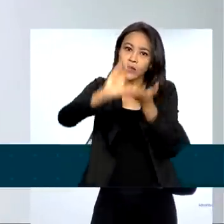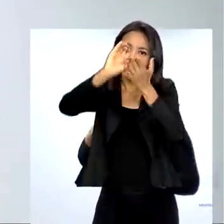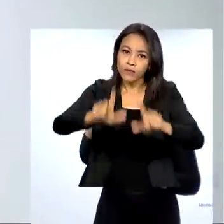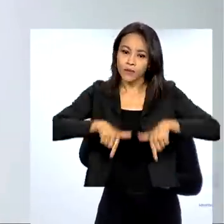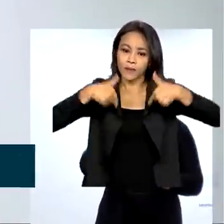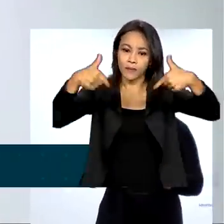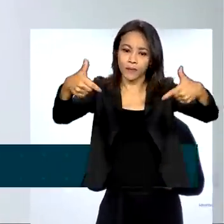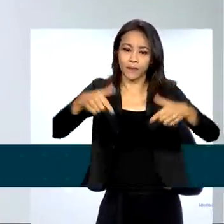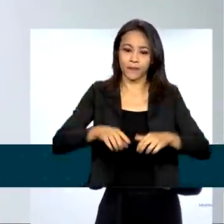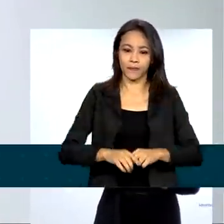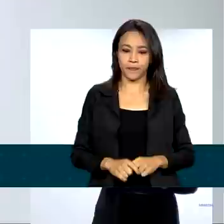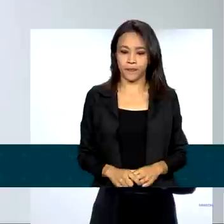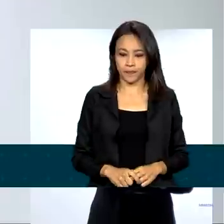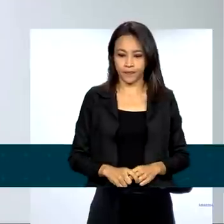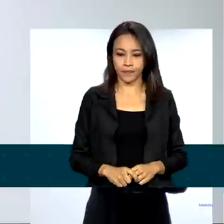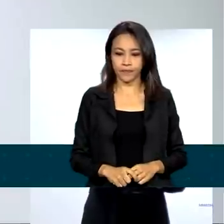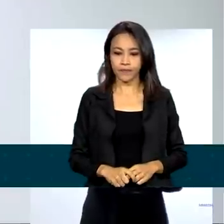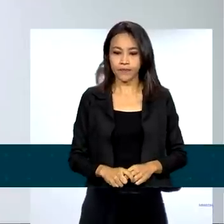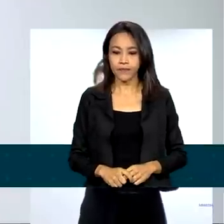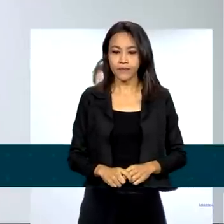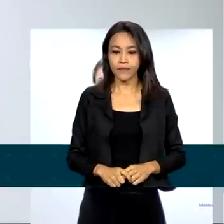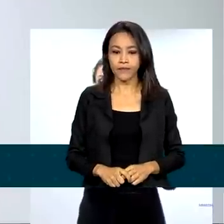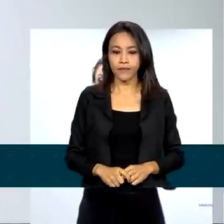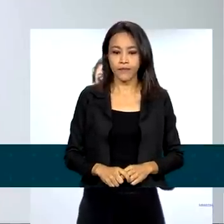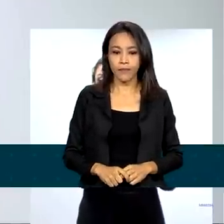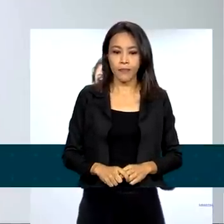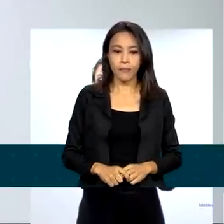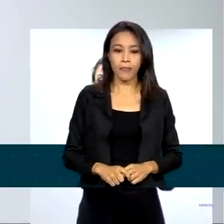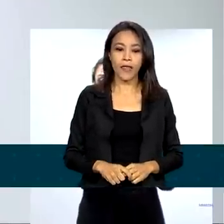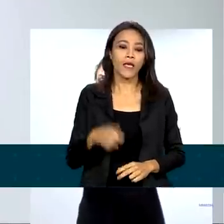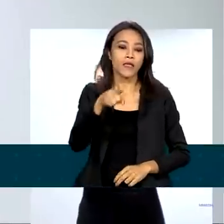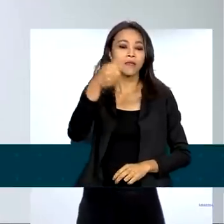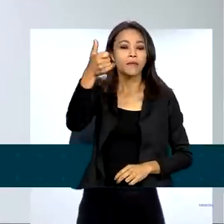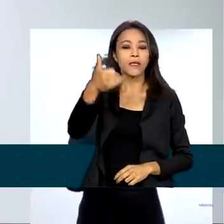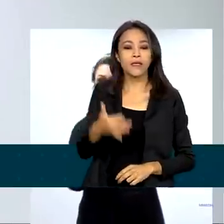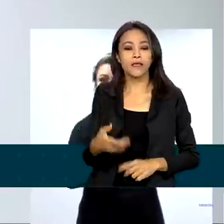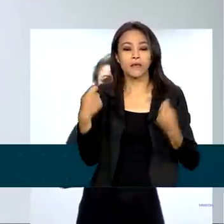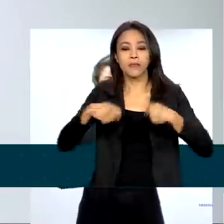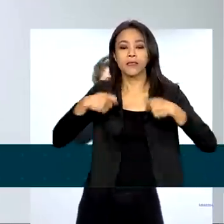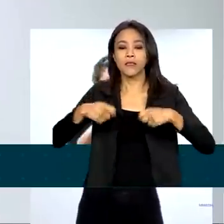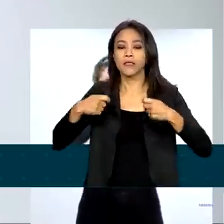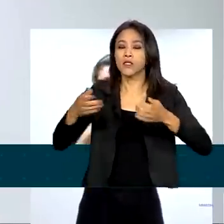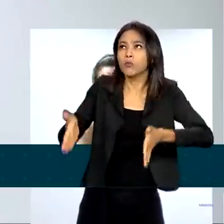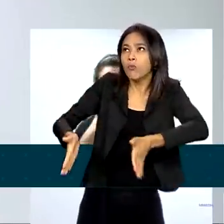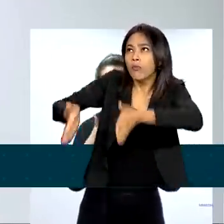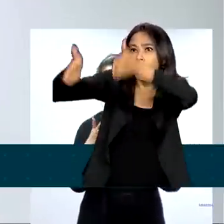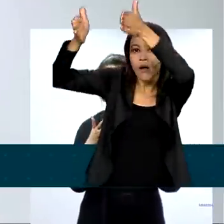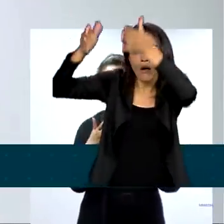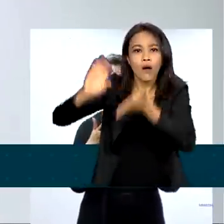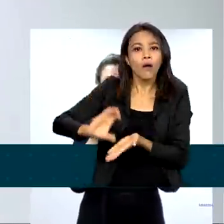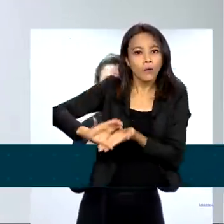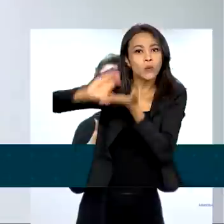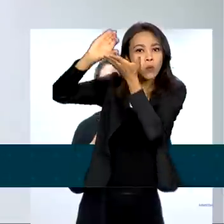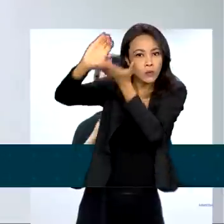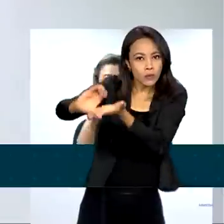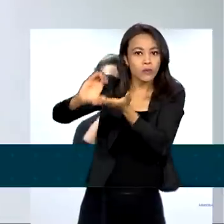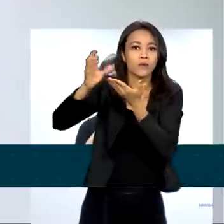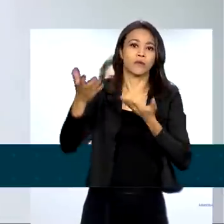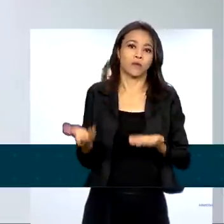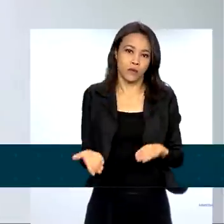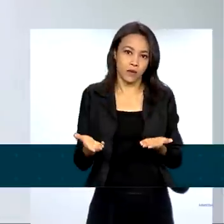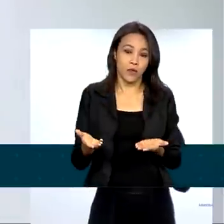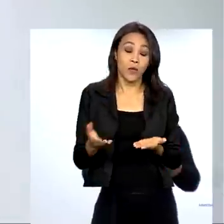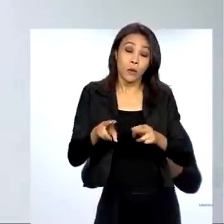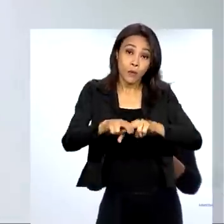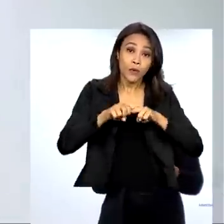entender que esse conselheiro tutelar, ele precisa de uma estrutura, um prédio, uma estrutura física. Para isso, a gente